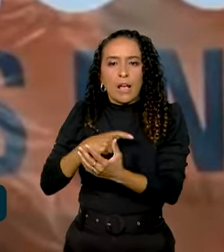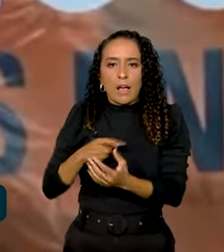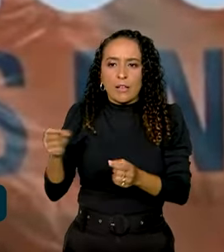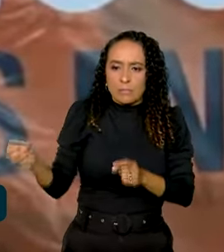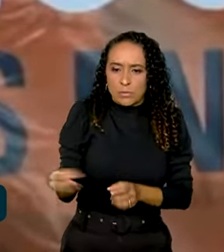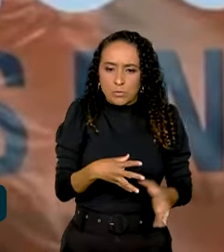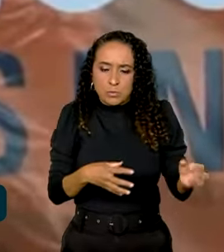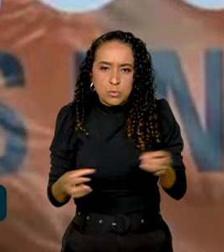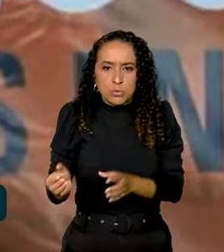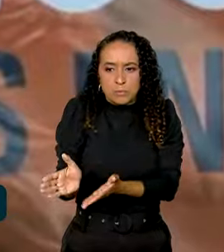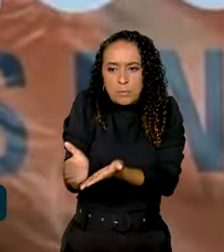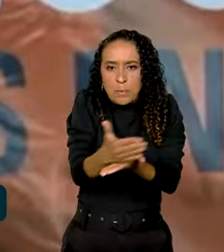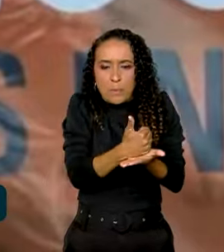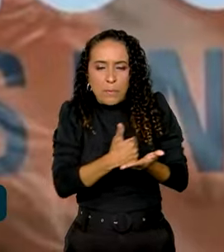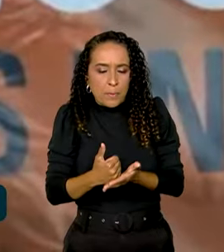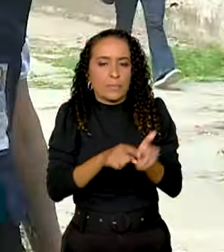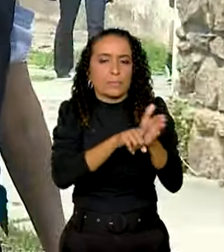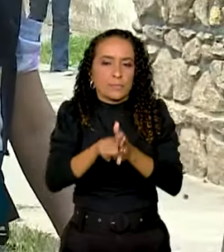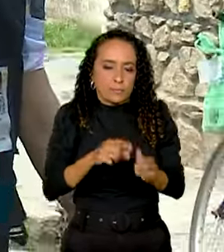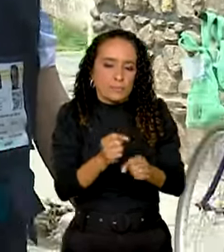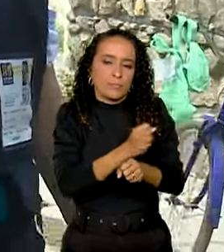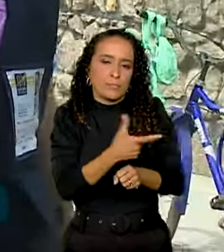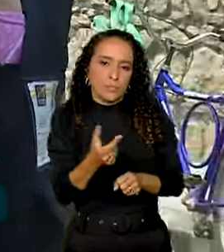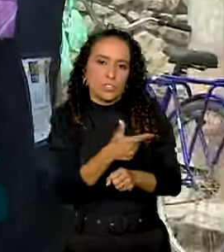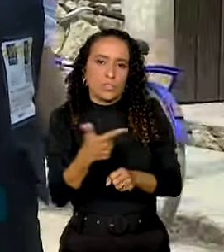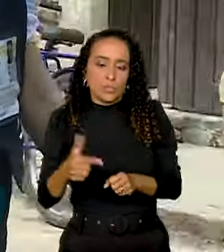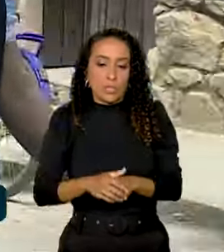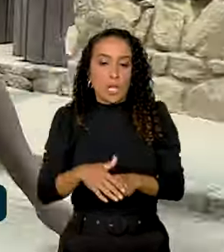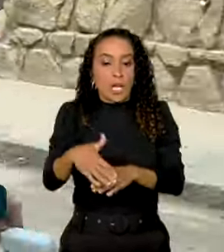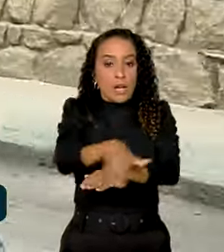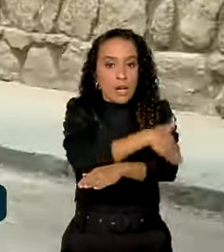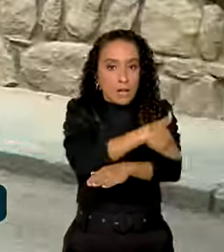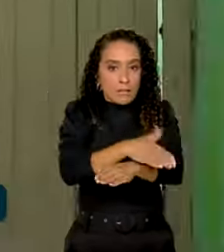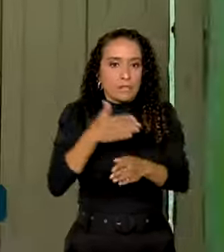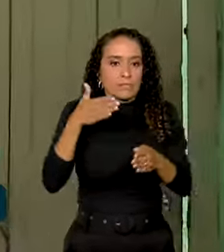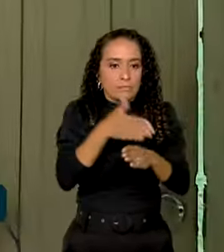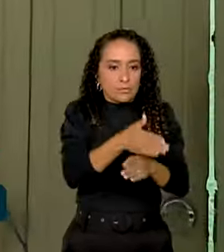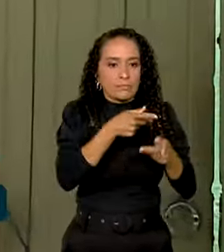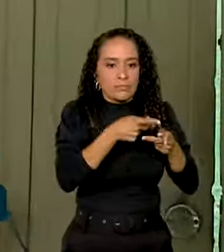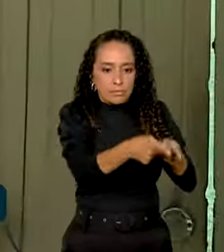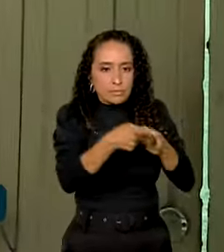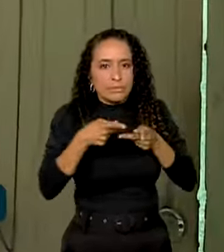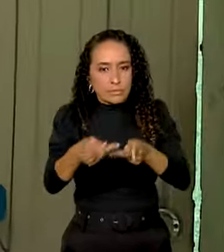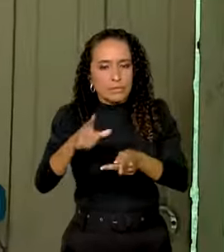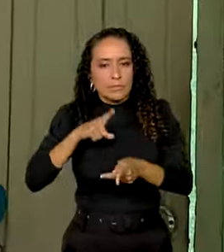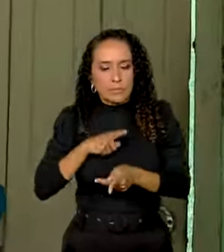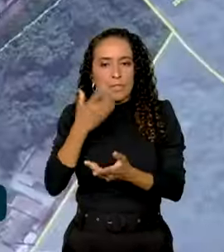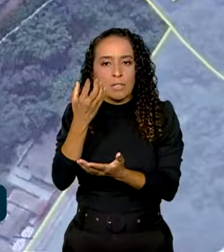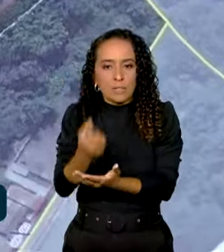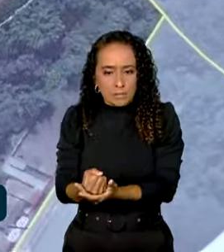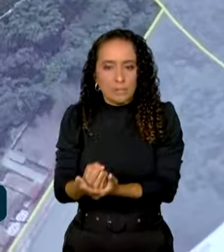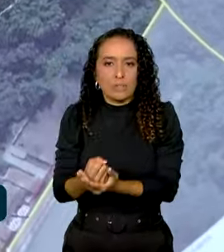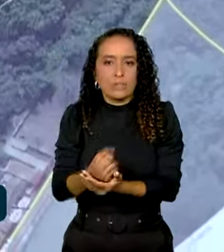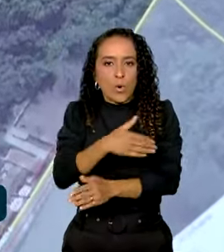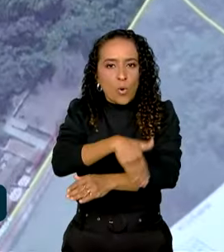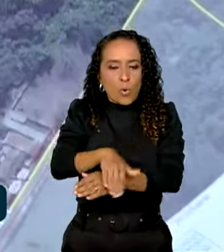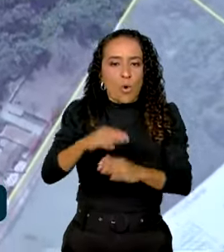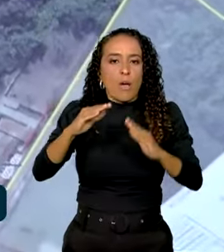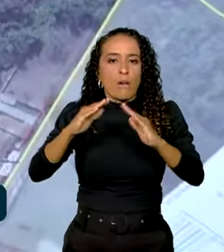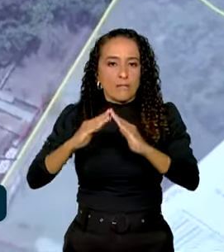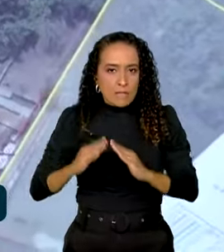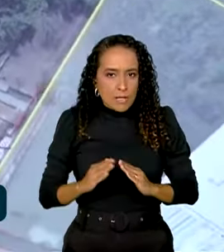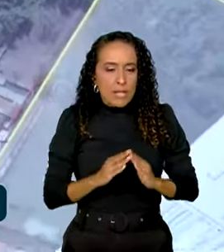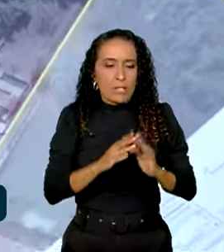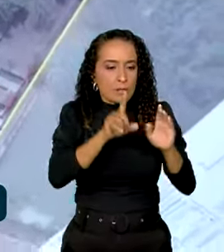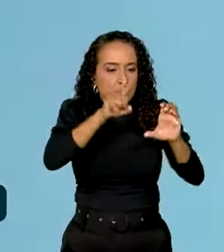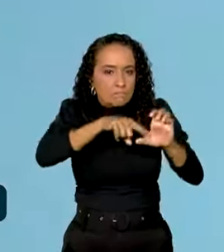durante a coleta do Censo Demográfico 22. Os logradouros visitados fazem parte do Cadastro Nacional de Endereços para Fins